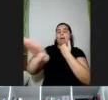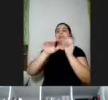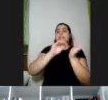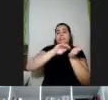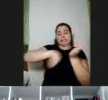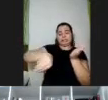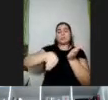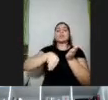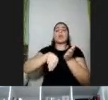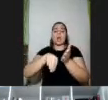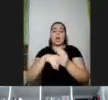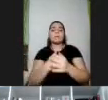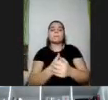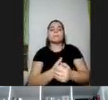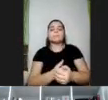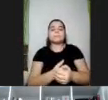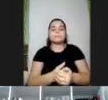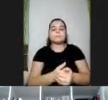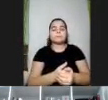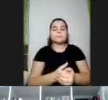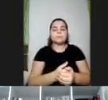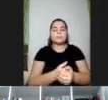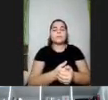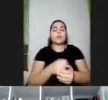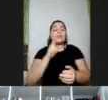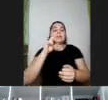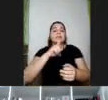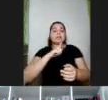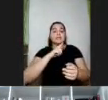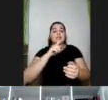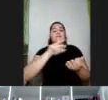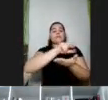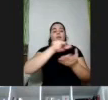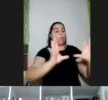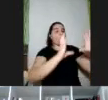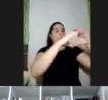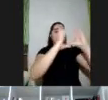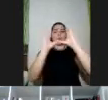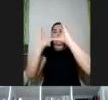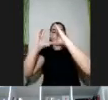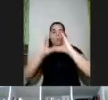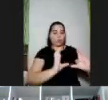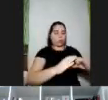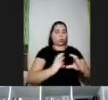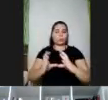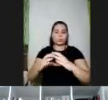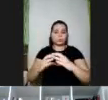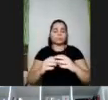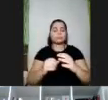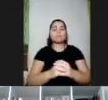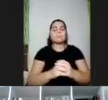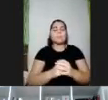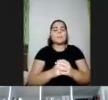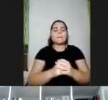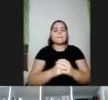a audiodescrição para quem precisa e também as janelas de Libras. Aqui, depois, a gente tem essa perspectiva